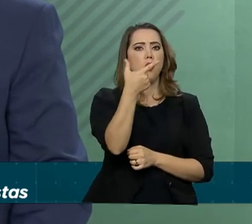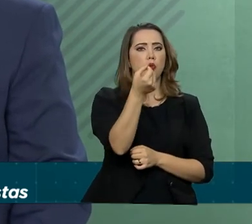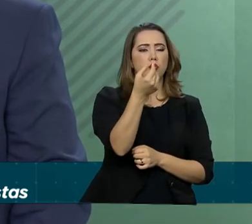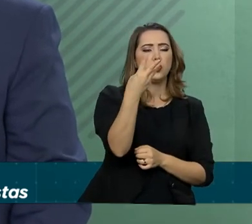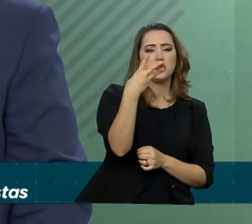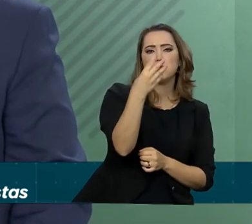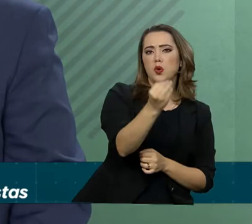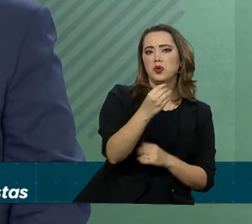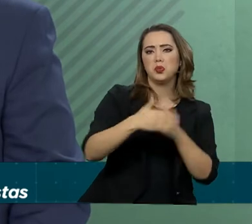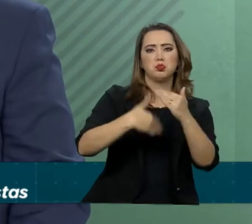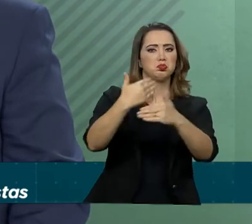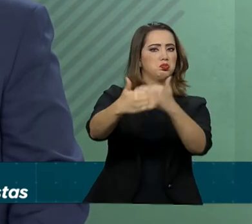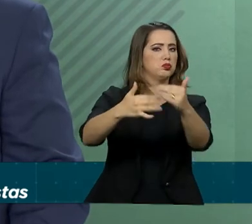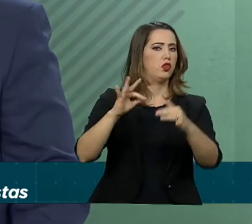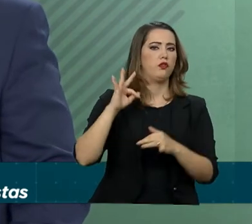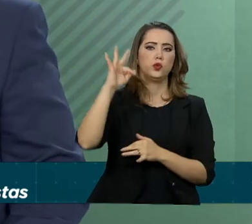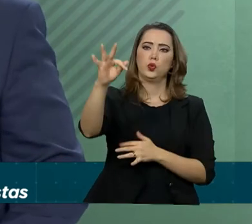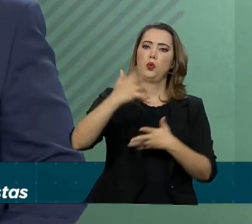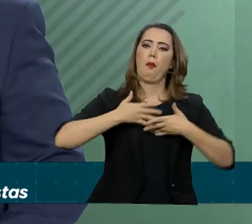e assim sucessivamente.